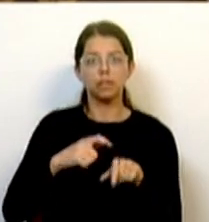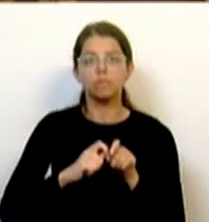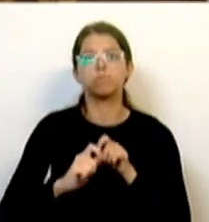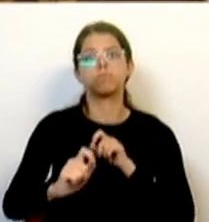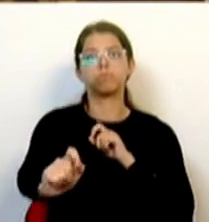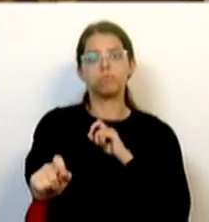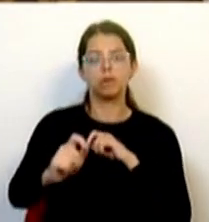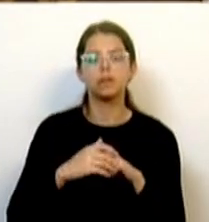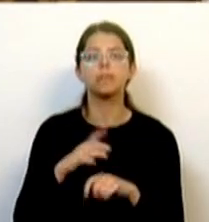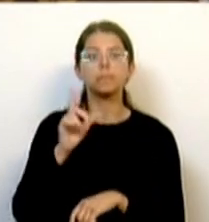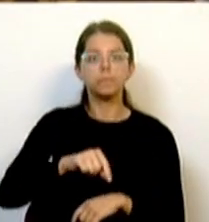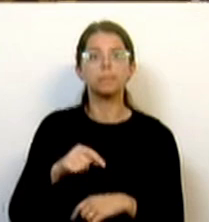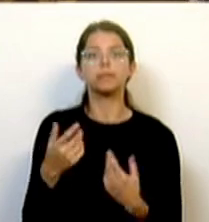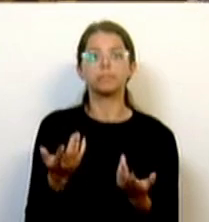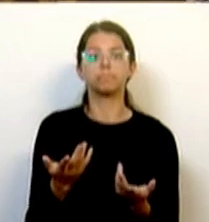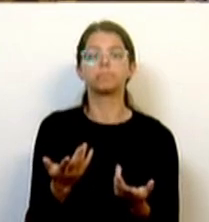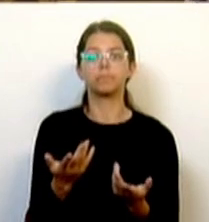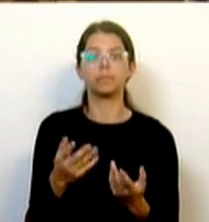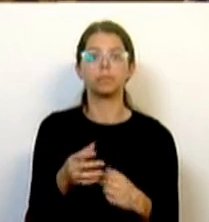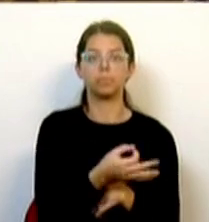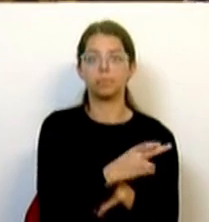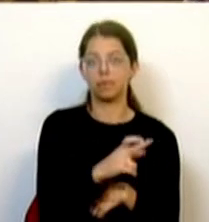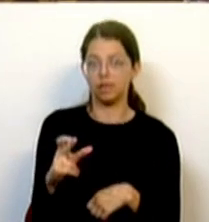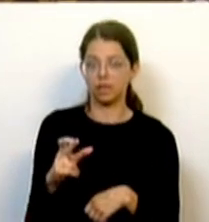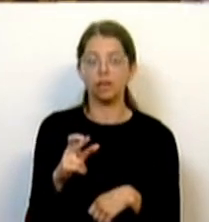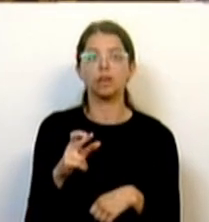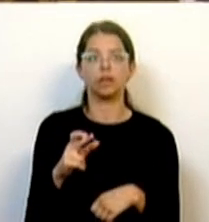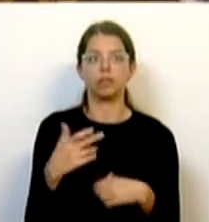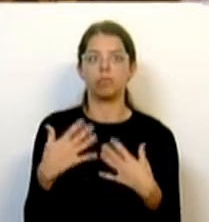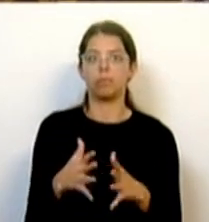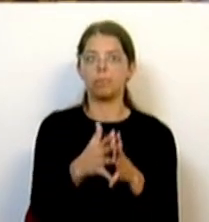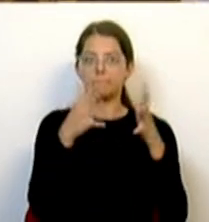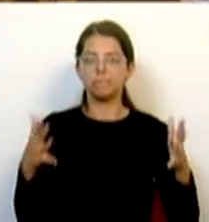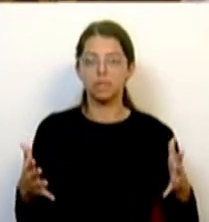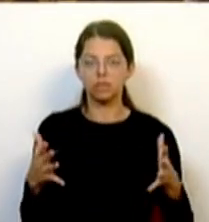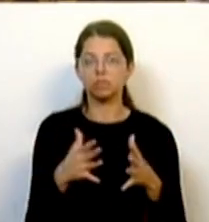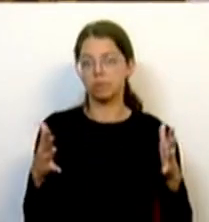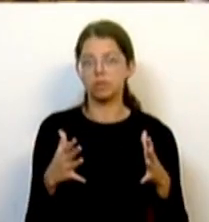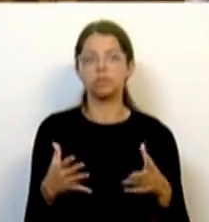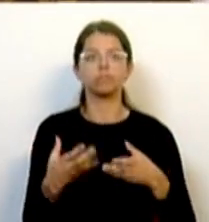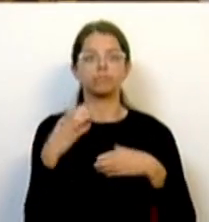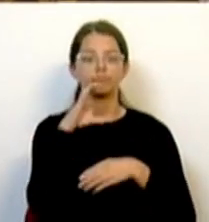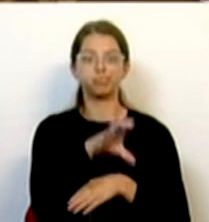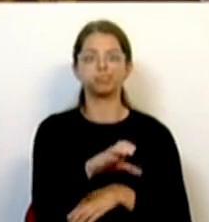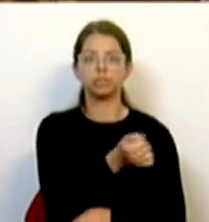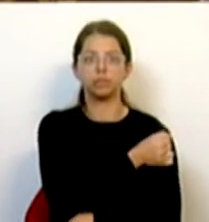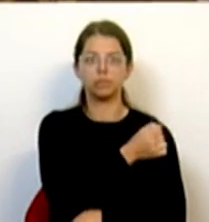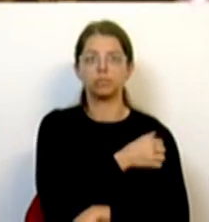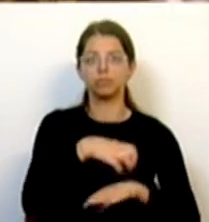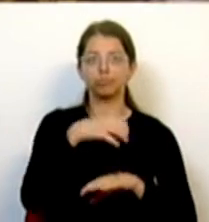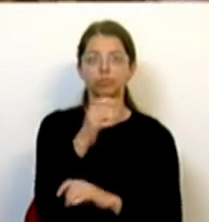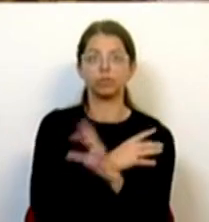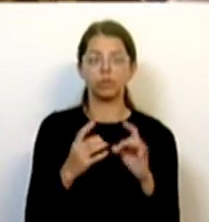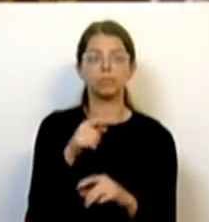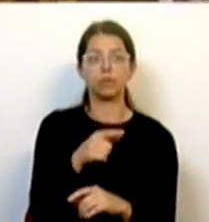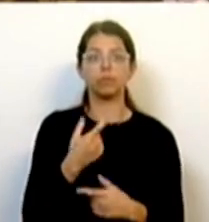até com a colocação no PRR da maior fatia para a habitação de qualquer país em toda a Europa, ou seja, Portugal é o